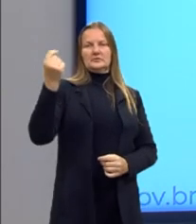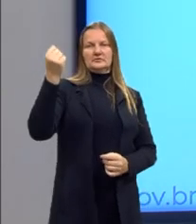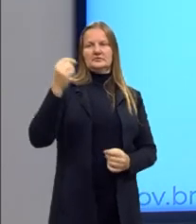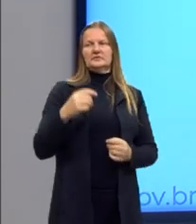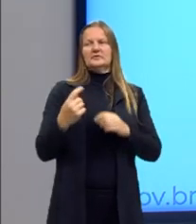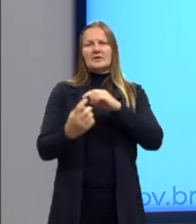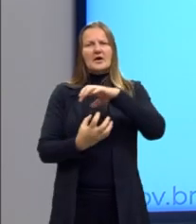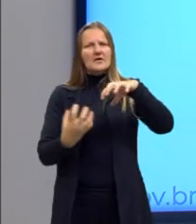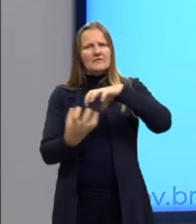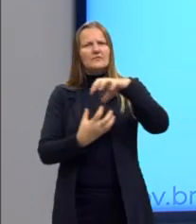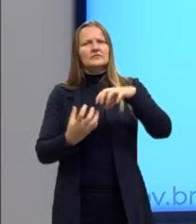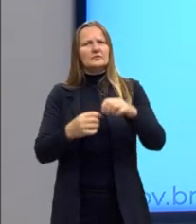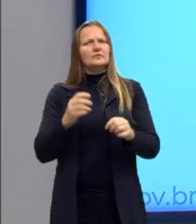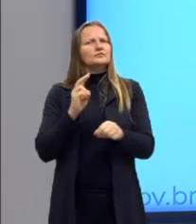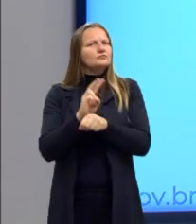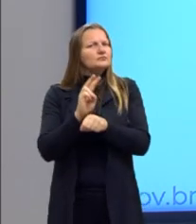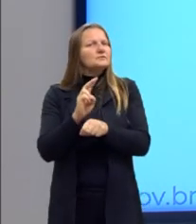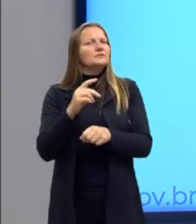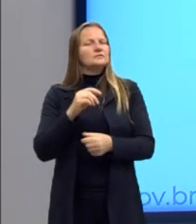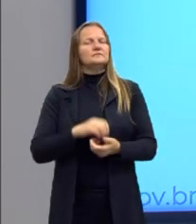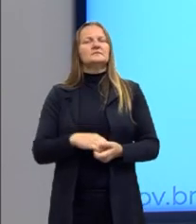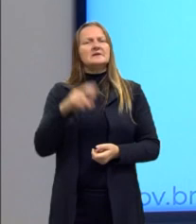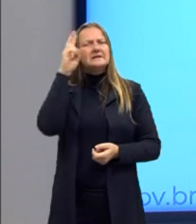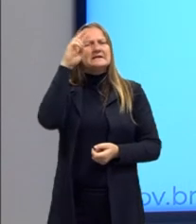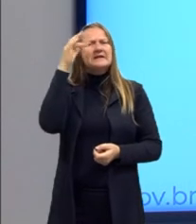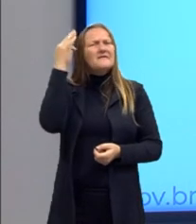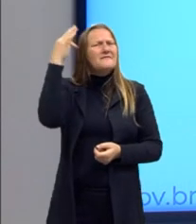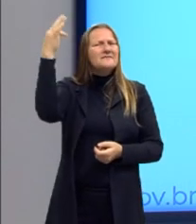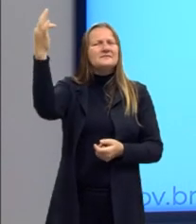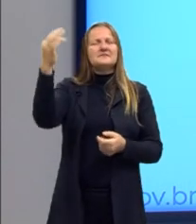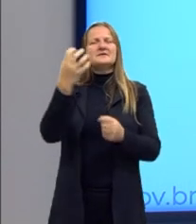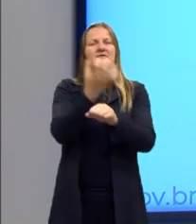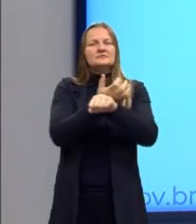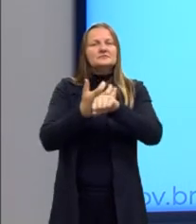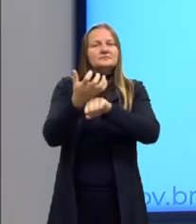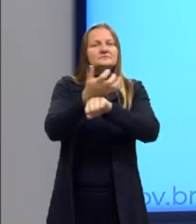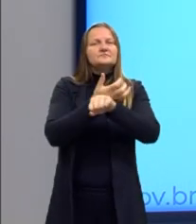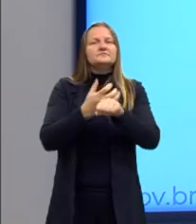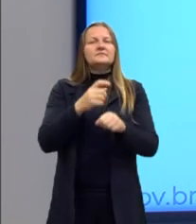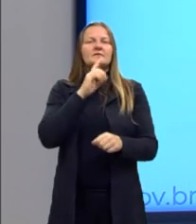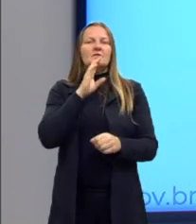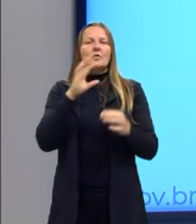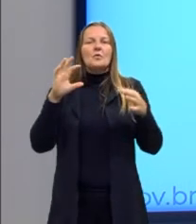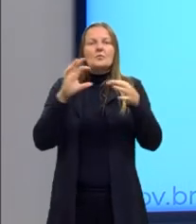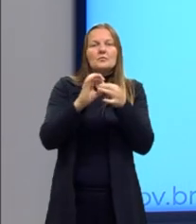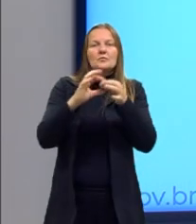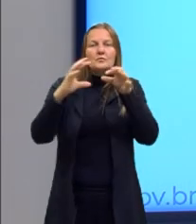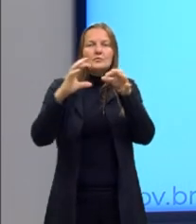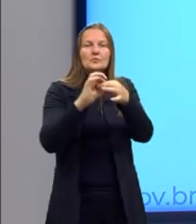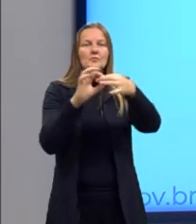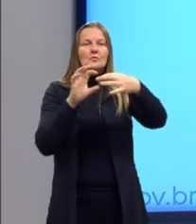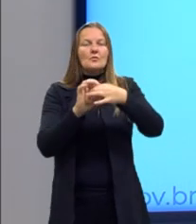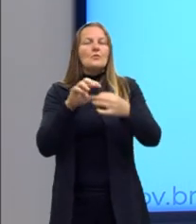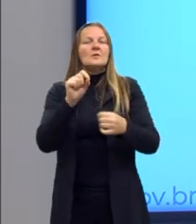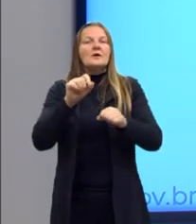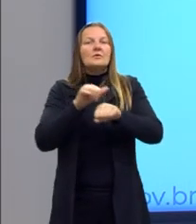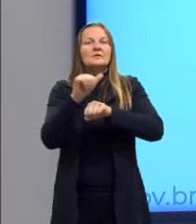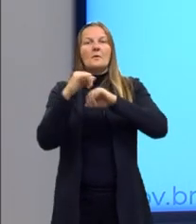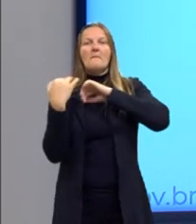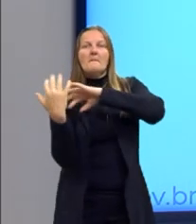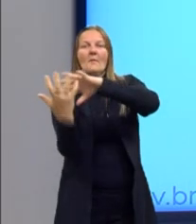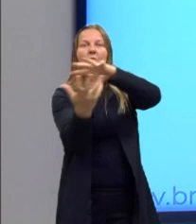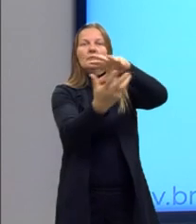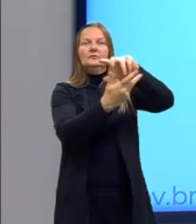Também é sempre bom a filosofia, ou qualquer disciplina, né, turma? E conectando com o que está acontecendo no mundo. Porque,